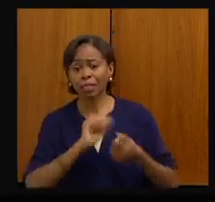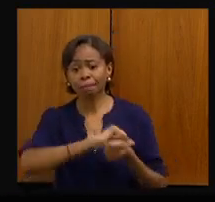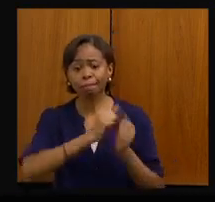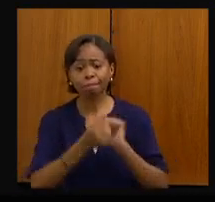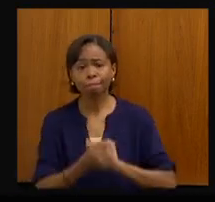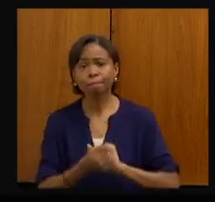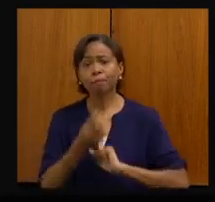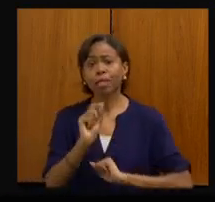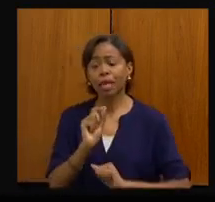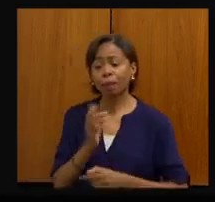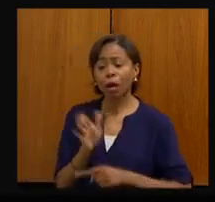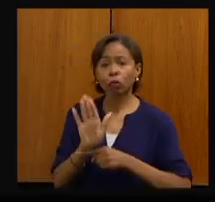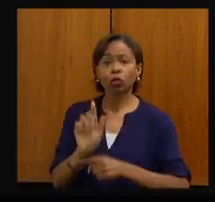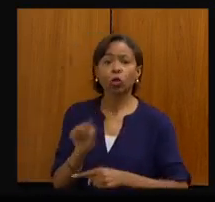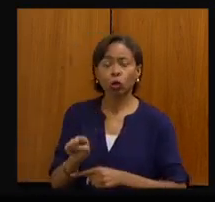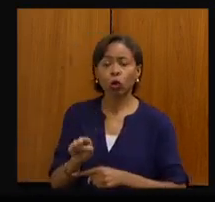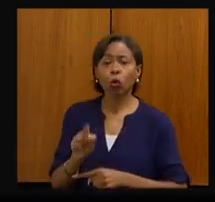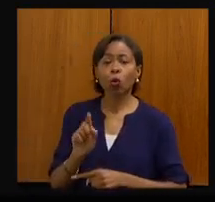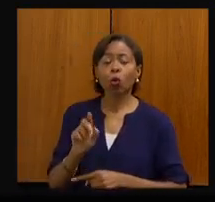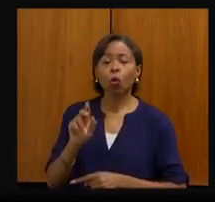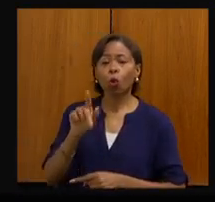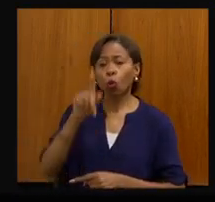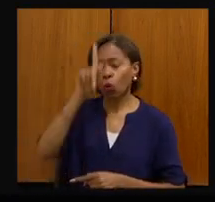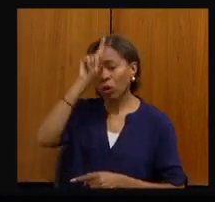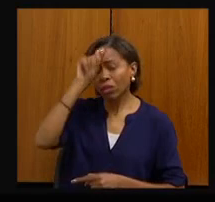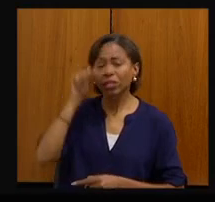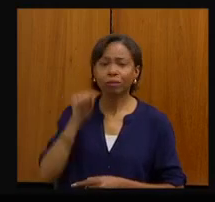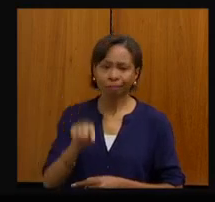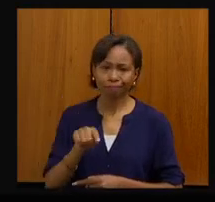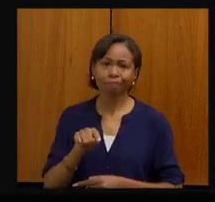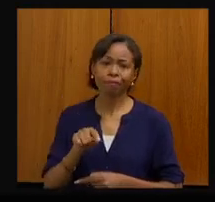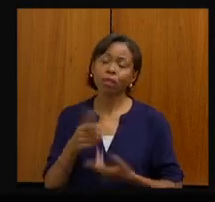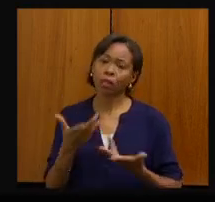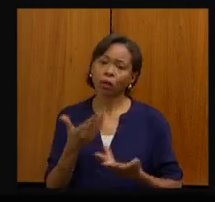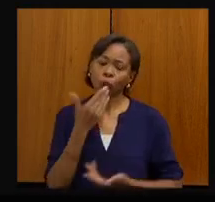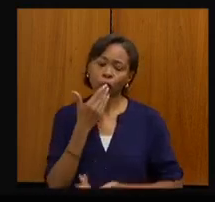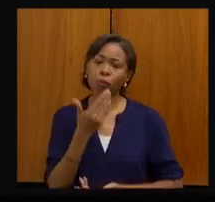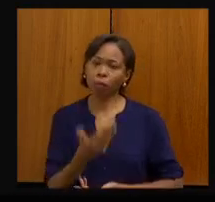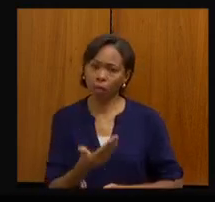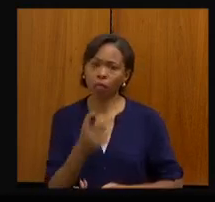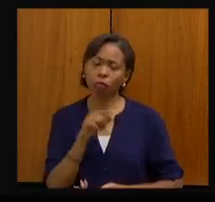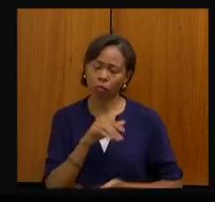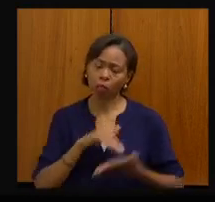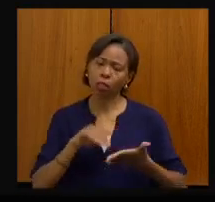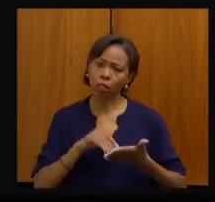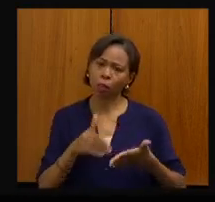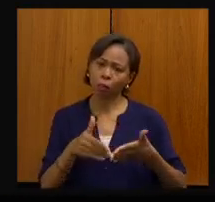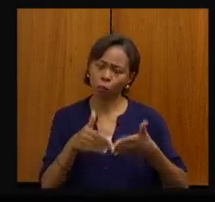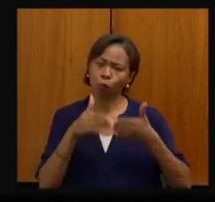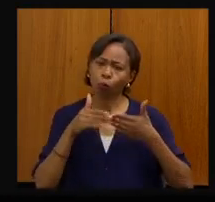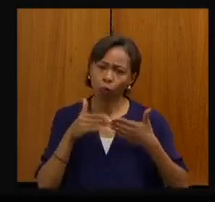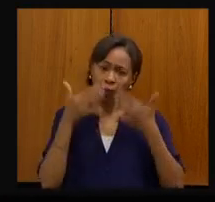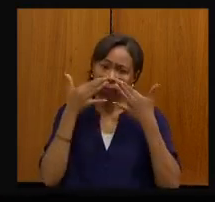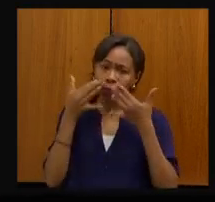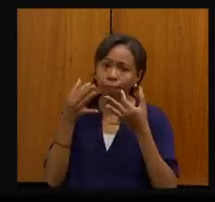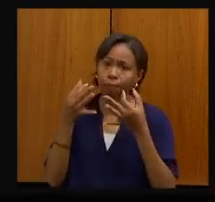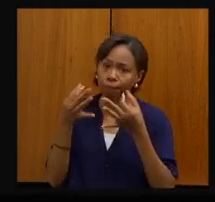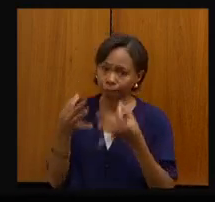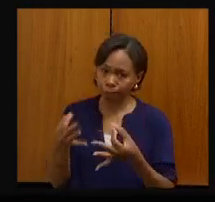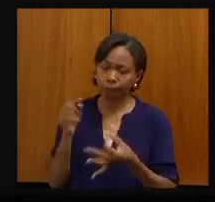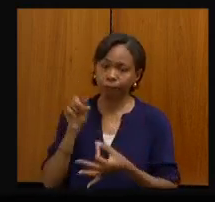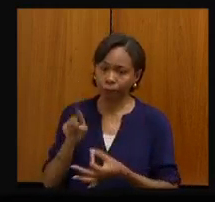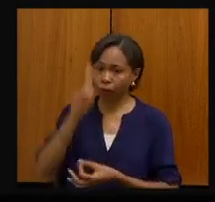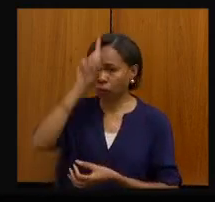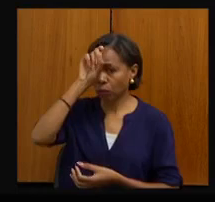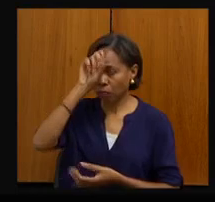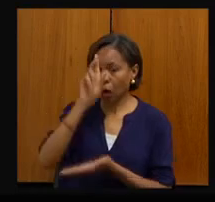poder aperfeiçoar o pronto-socorro do HU. Então, peço a vossa excelência, meu caro amigo secretário Fábio Bacherê, que olhe pelo Hospital